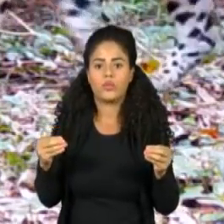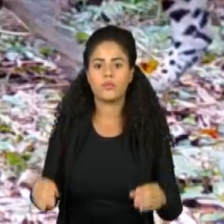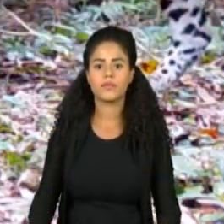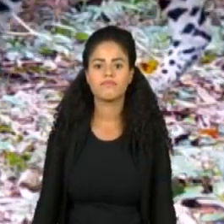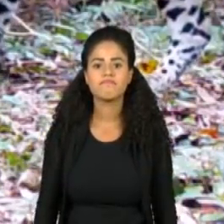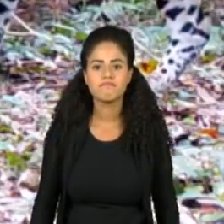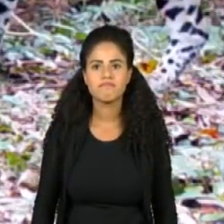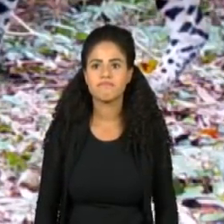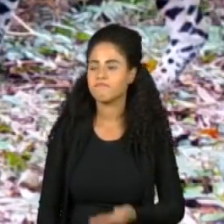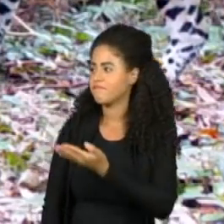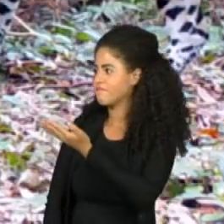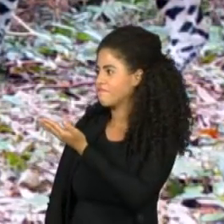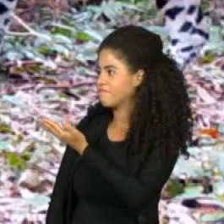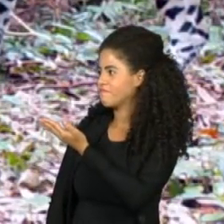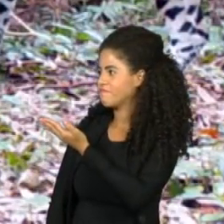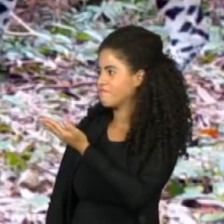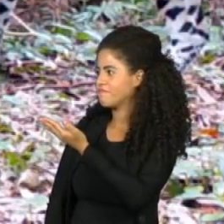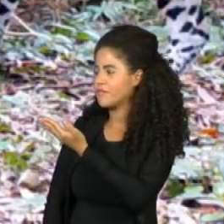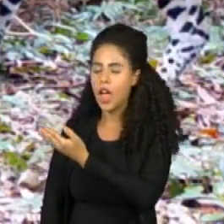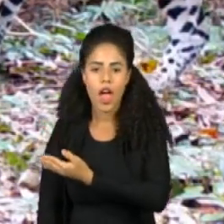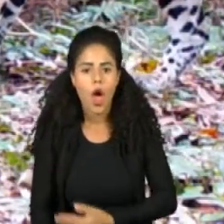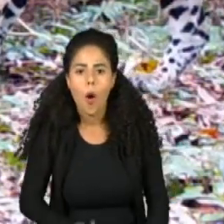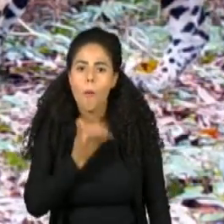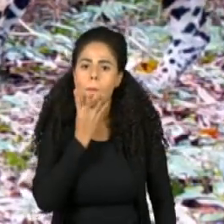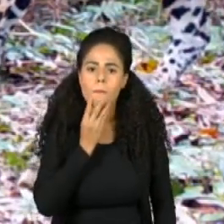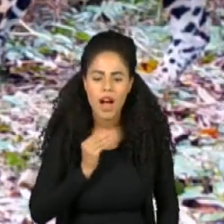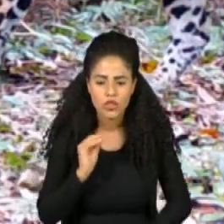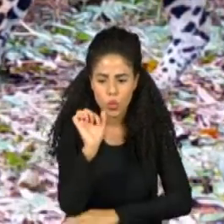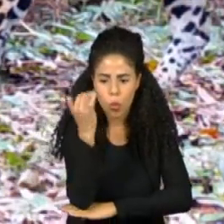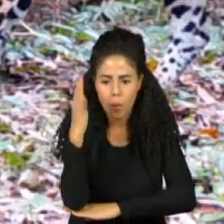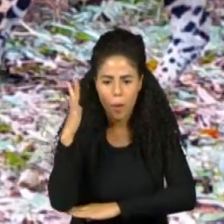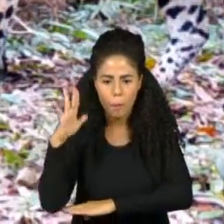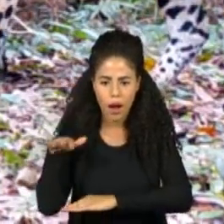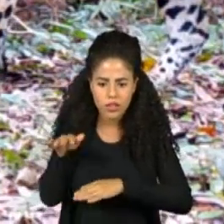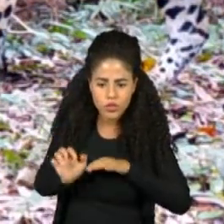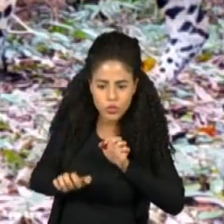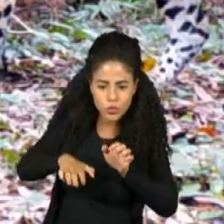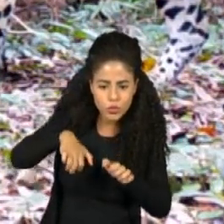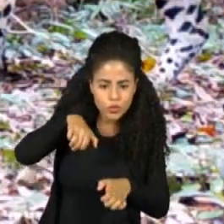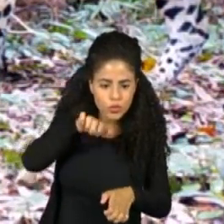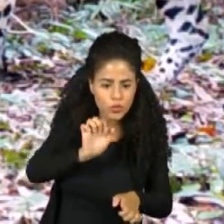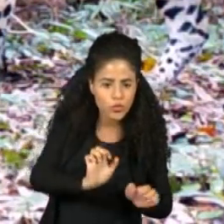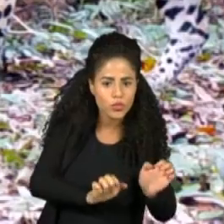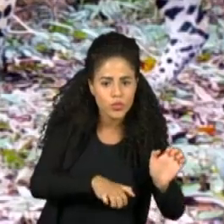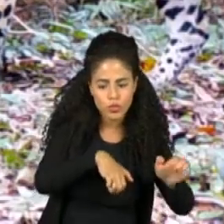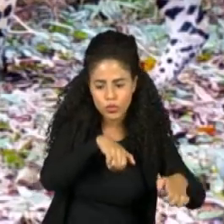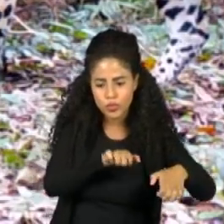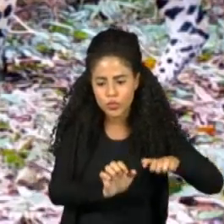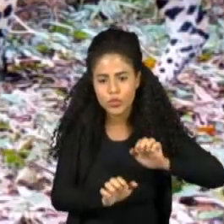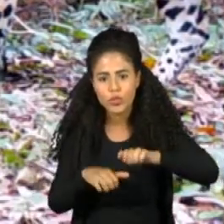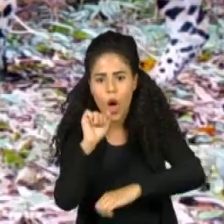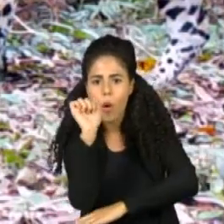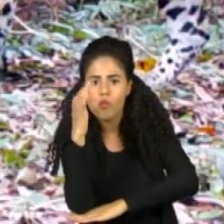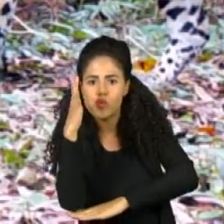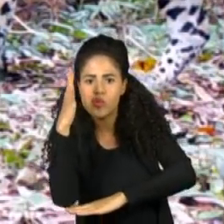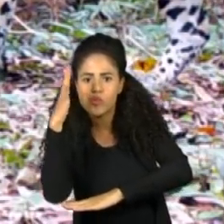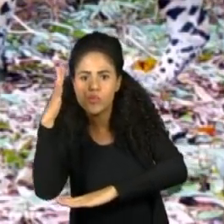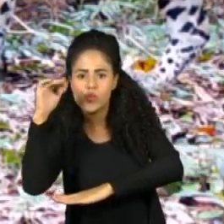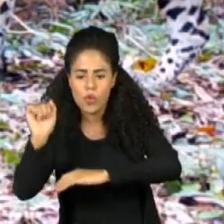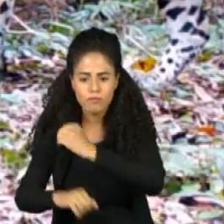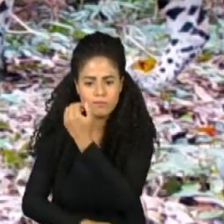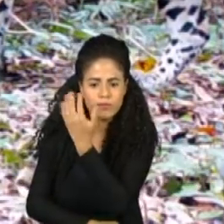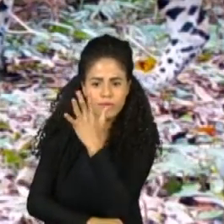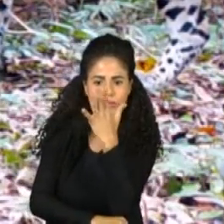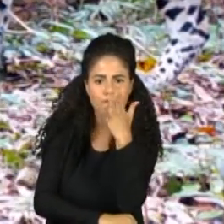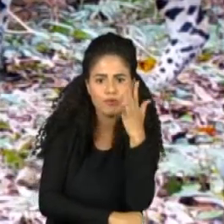Um macho, jovem, passeia pelo parque e se entretém numa das árvores, a peroba rosa, também